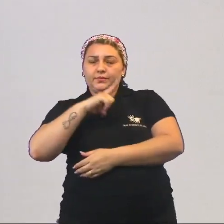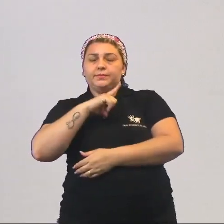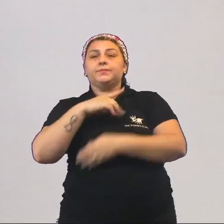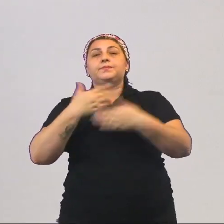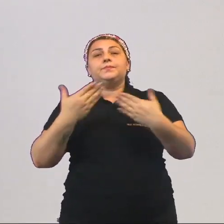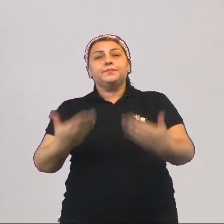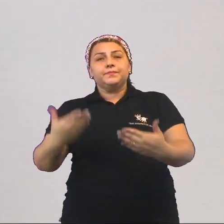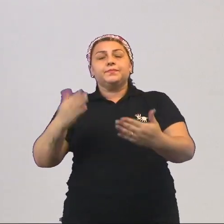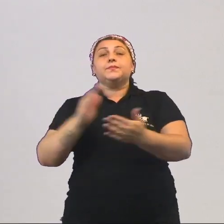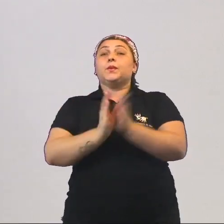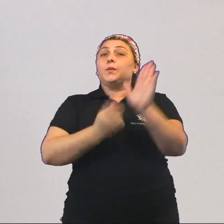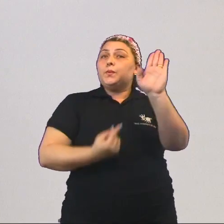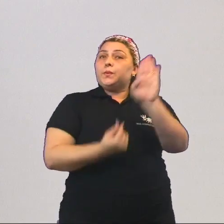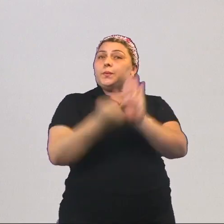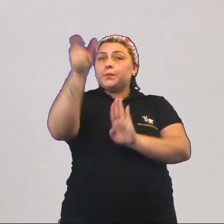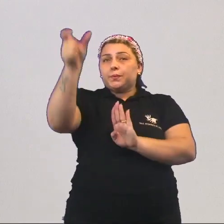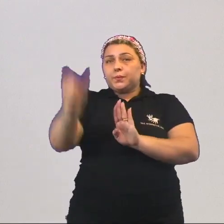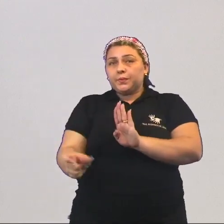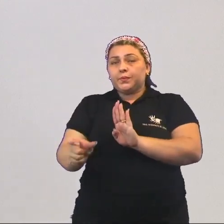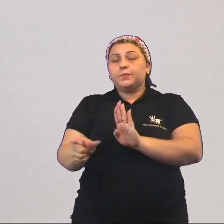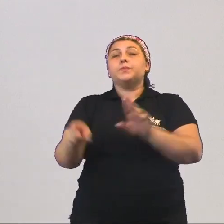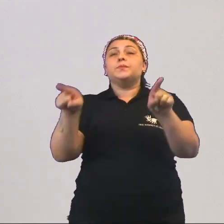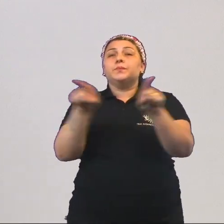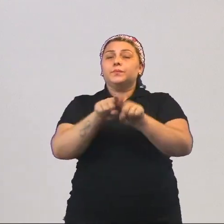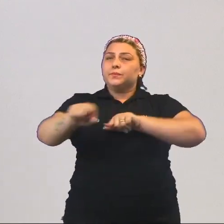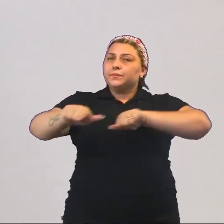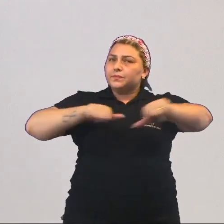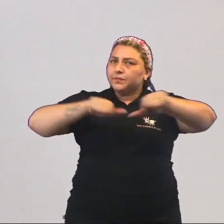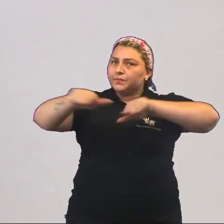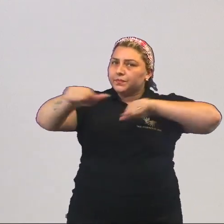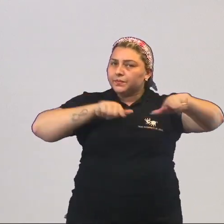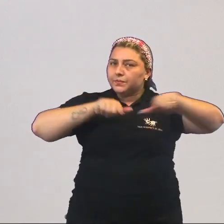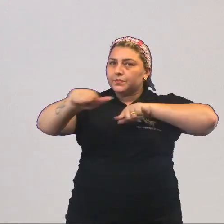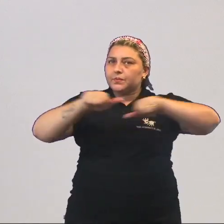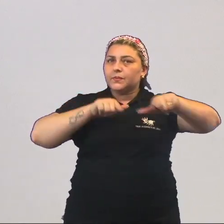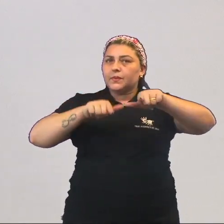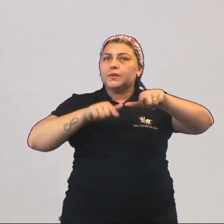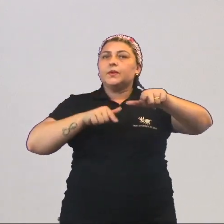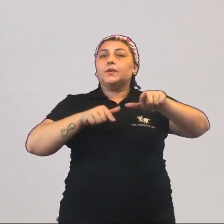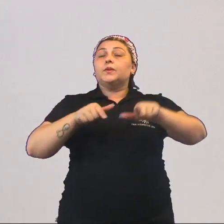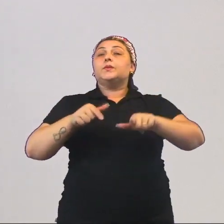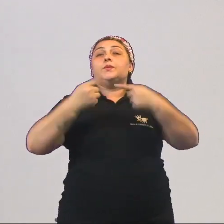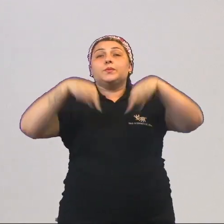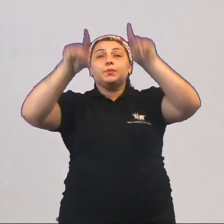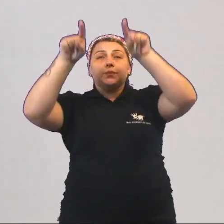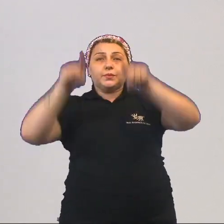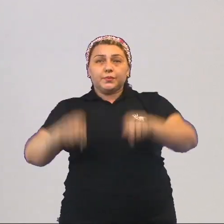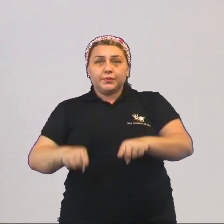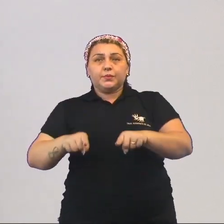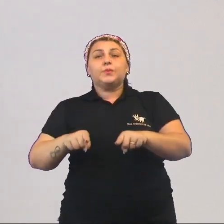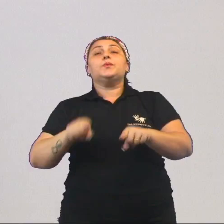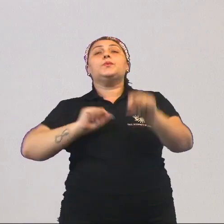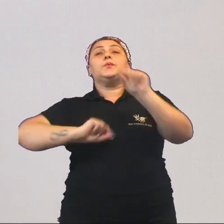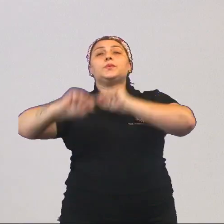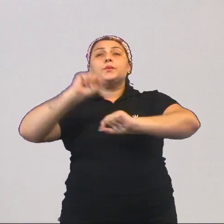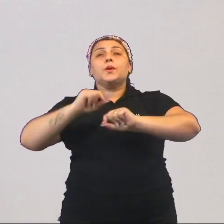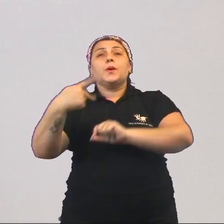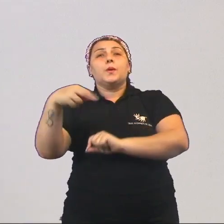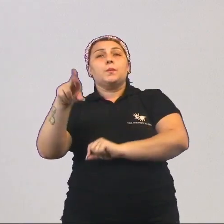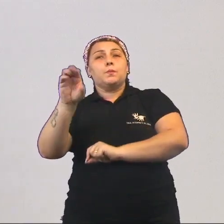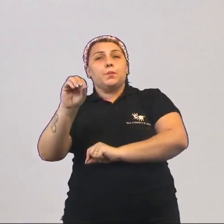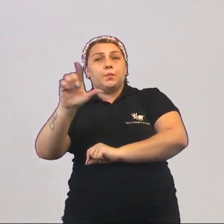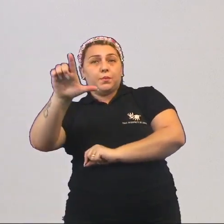Esses são os burgueses. Aqueles que trabalham para esses burgueses acabam constituindo o